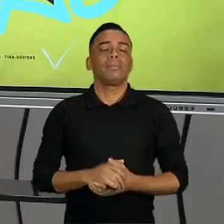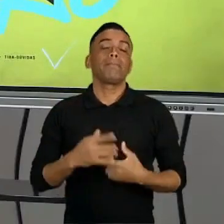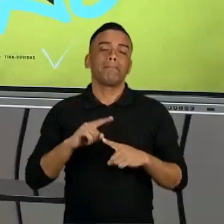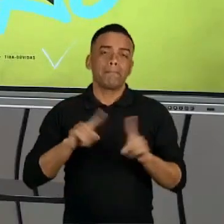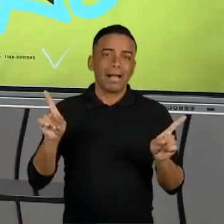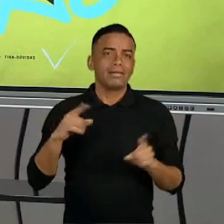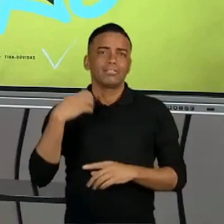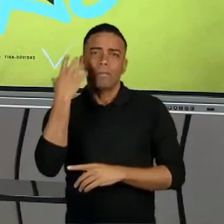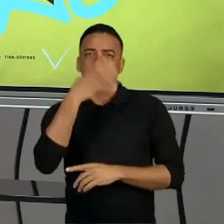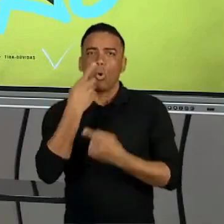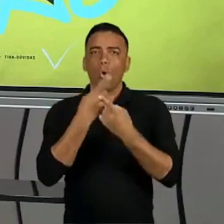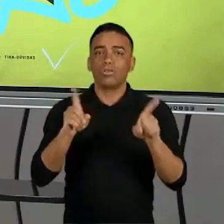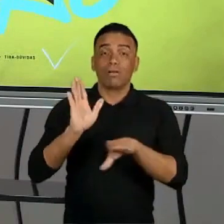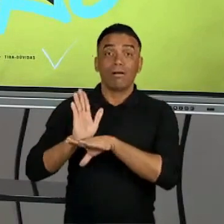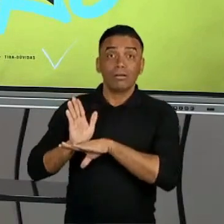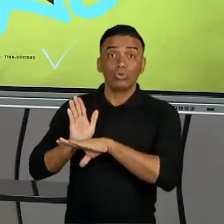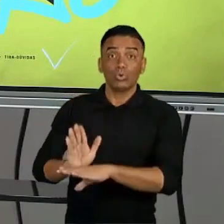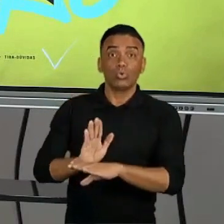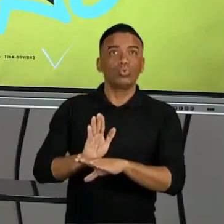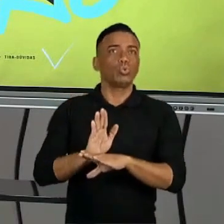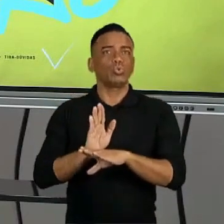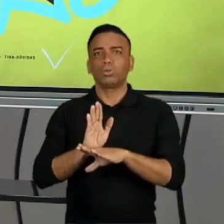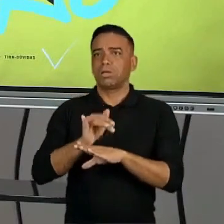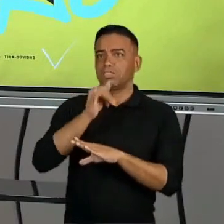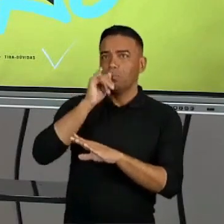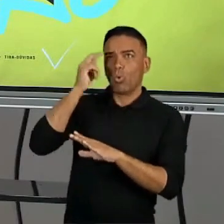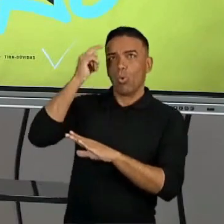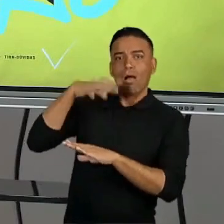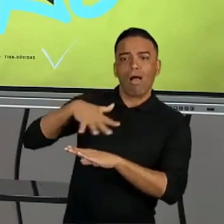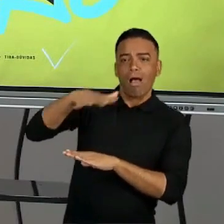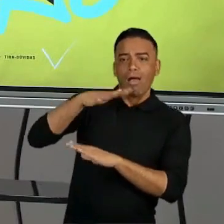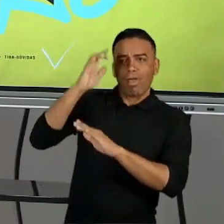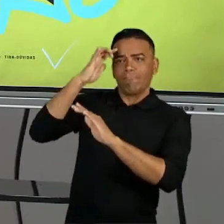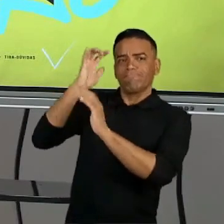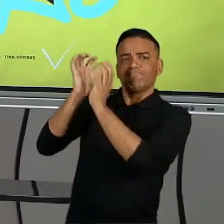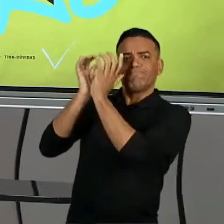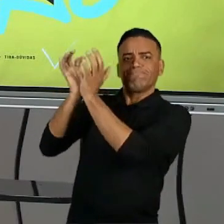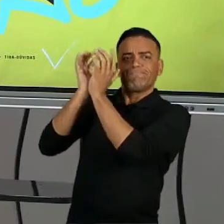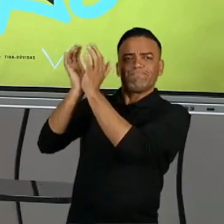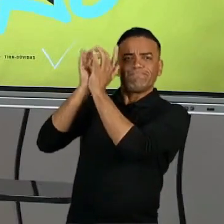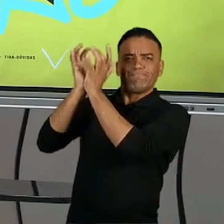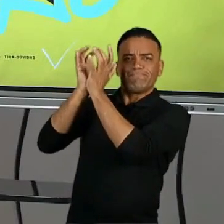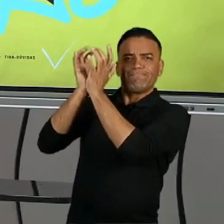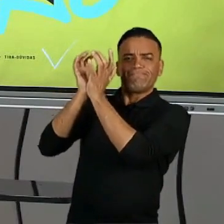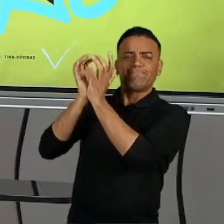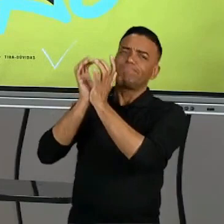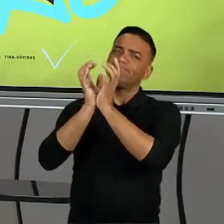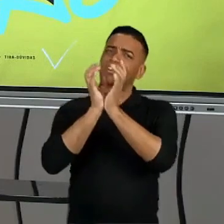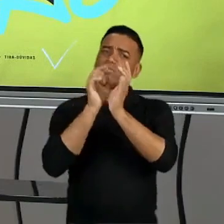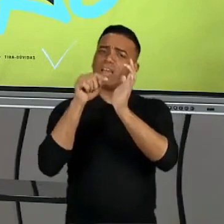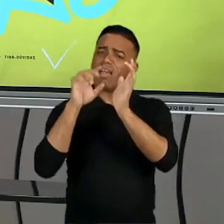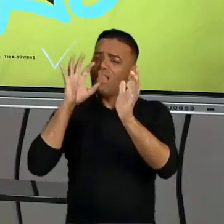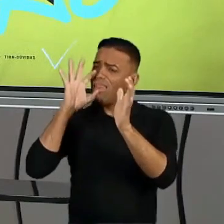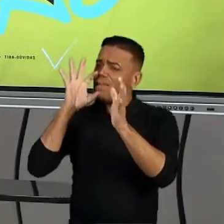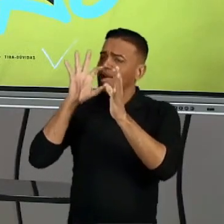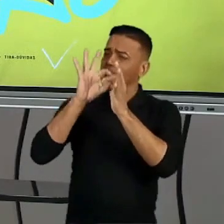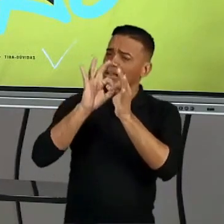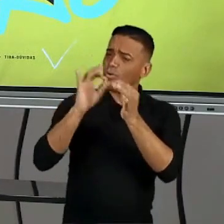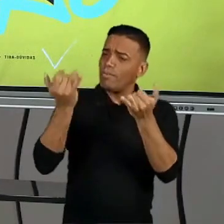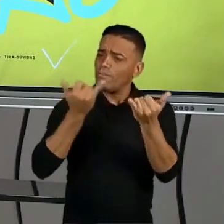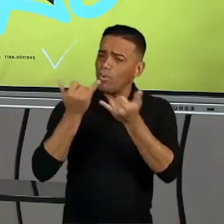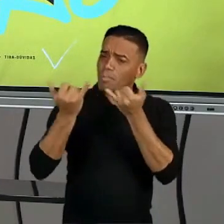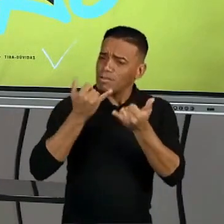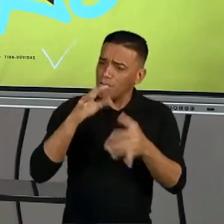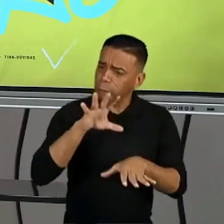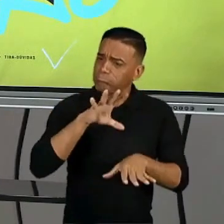associa, ela facilita a atividade de alguns circuitos neurais que fazem com que você associe a informação que